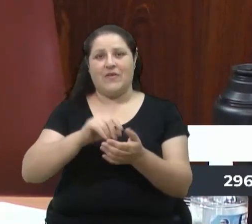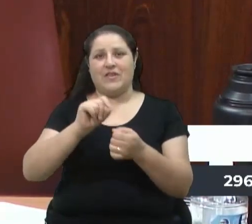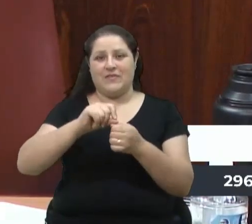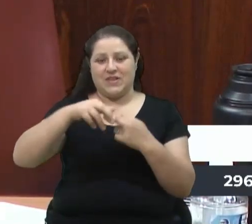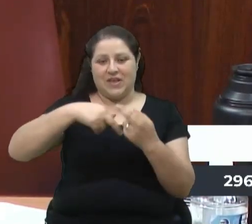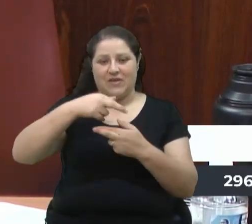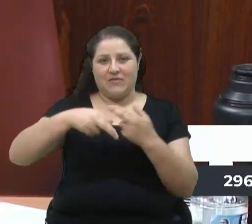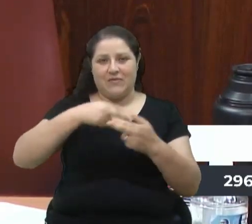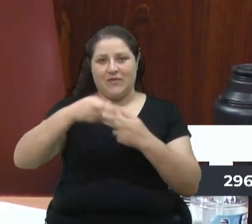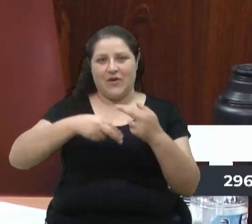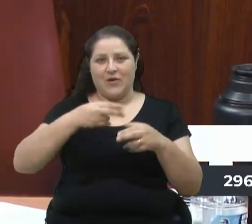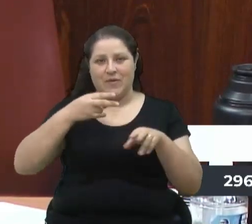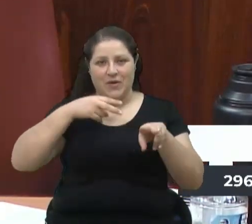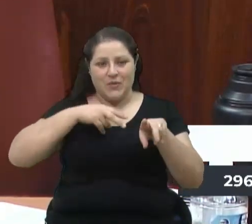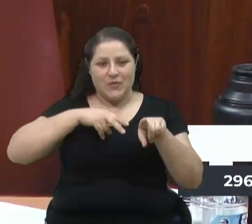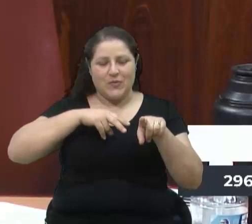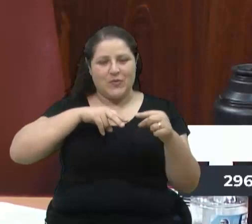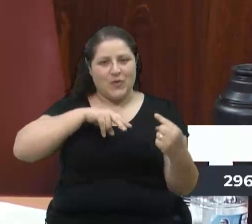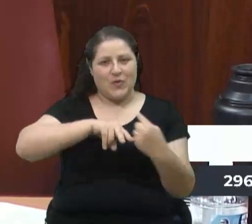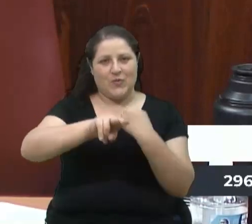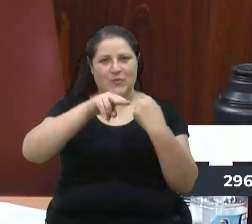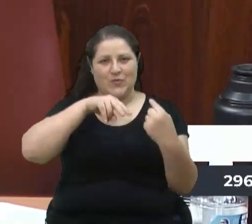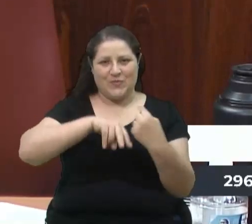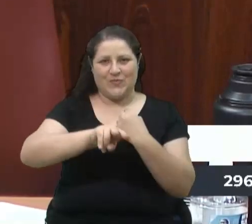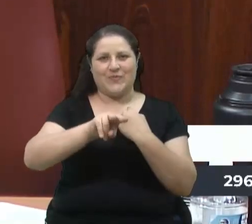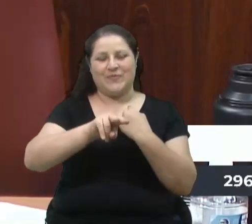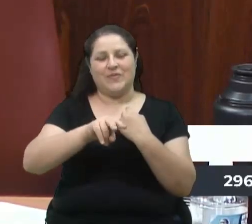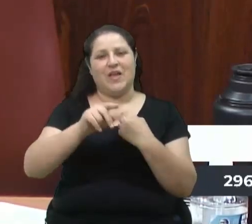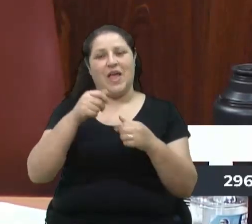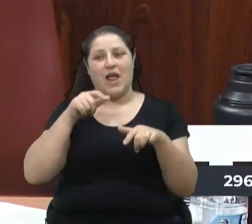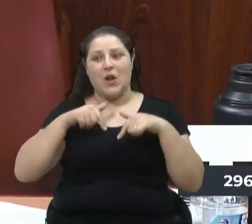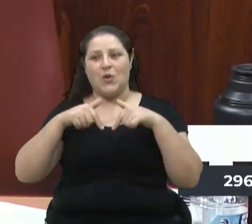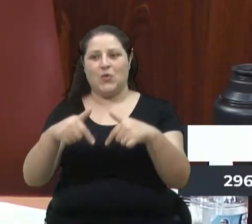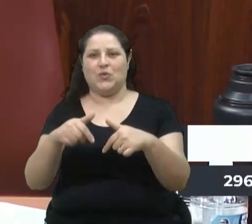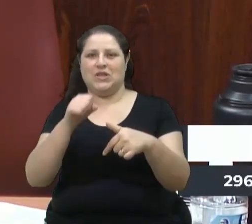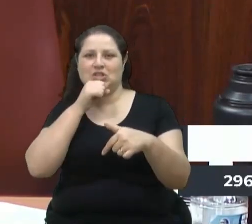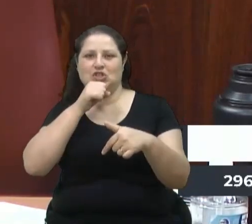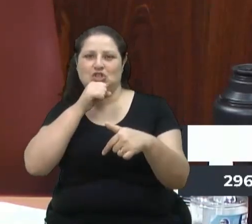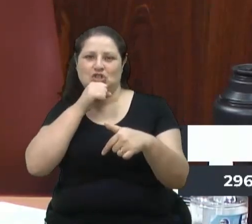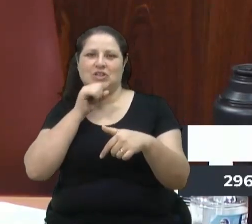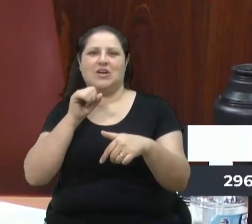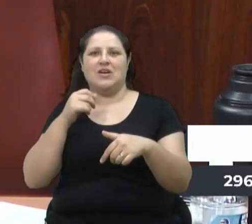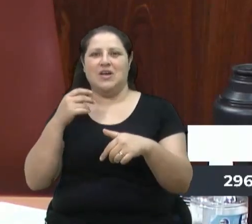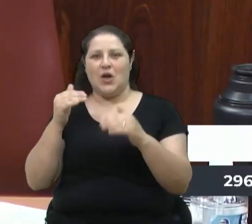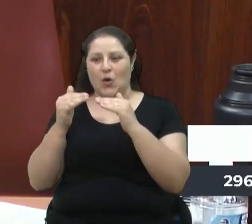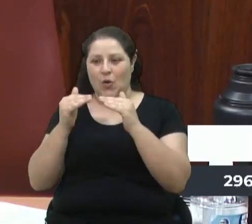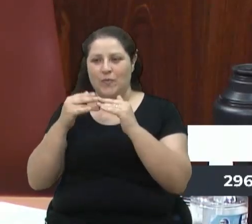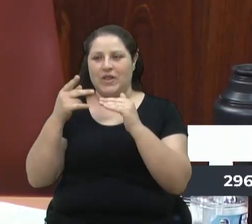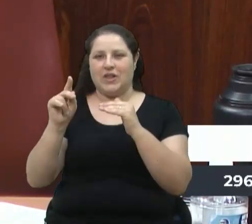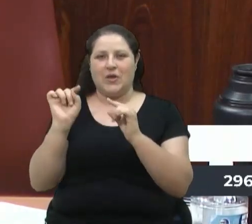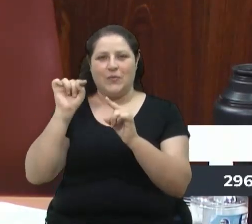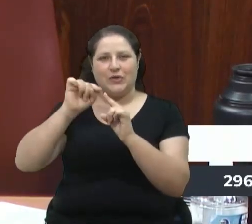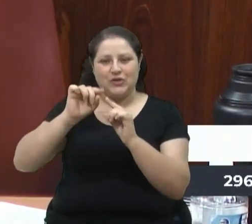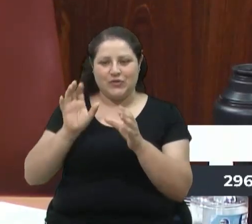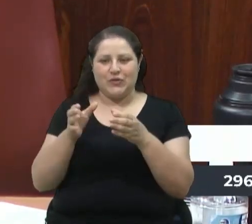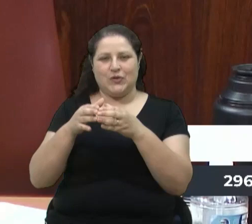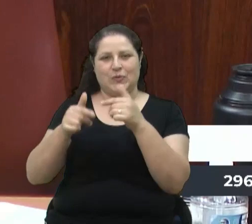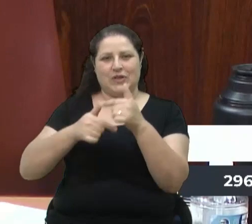antiga, vem ao encontro da sua intenção, dessa Frente Parlamentar, e